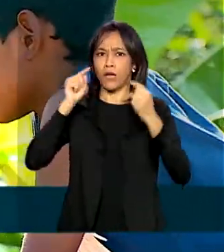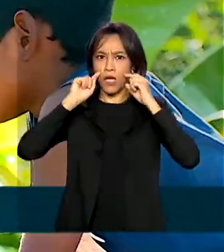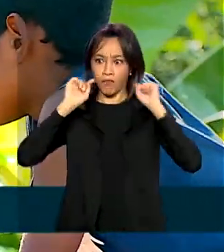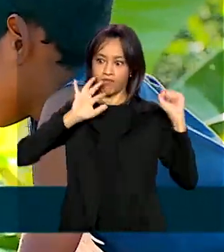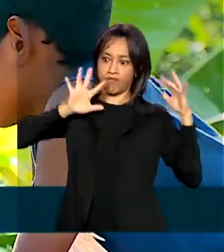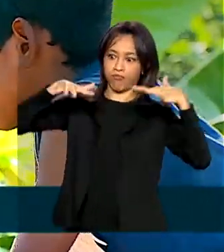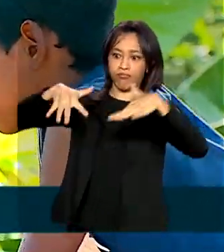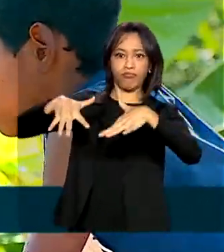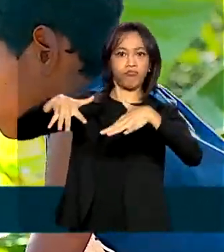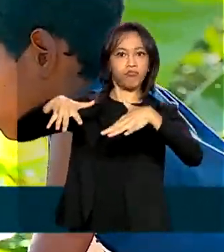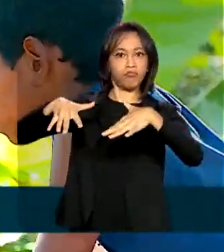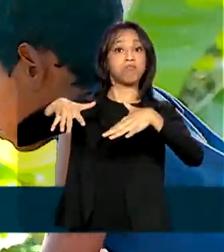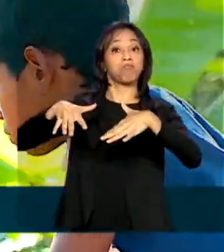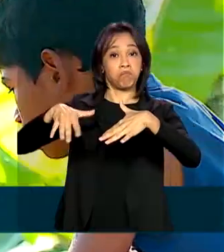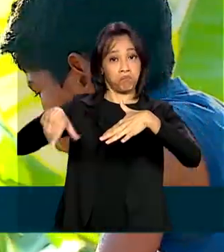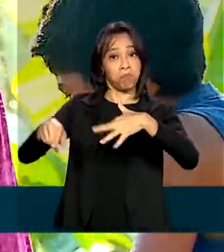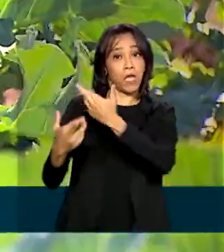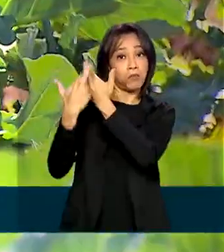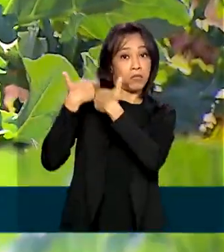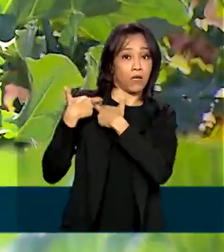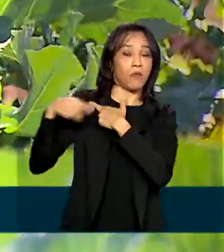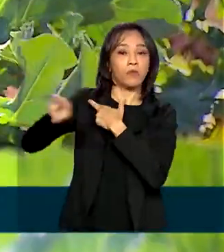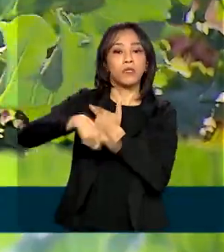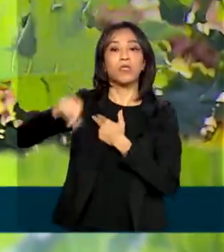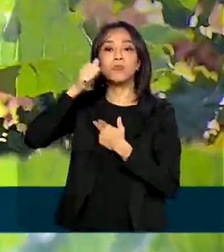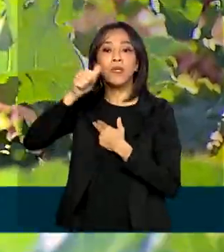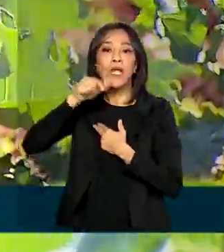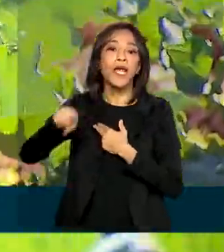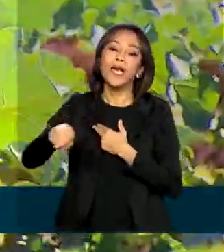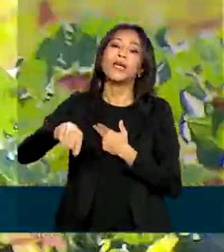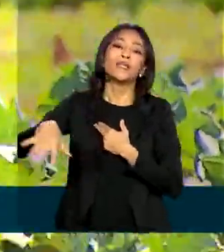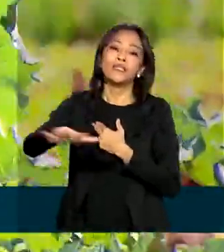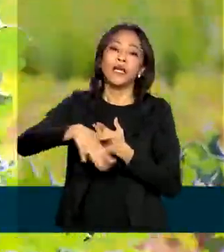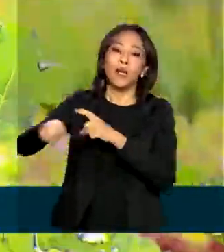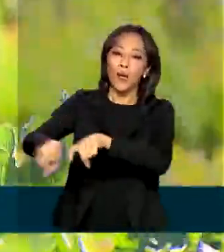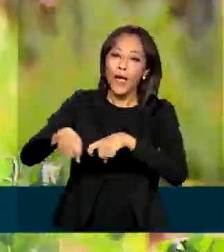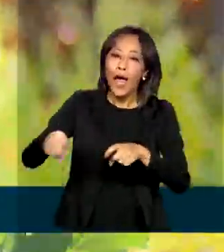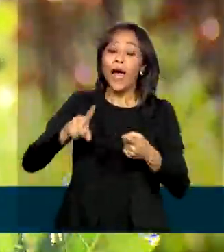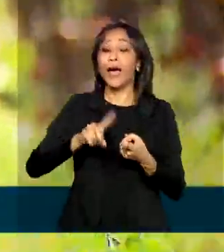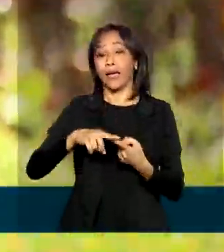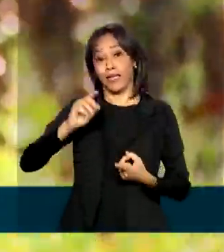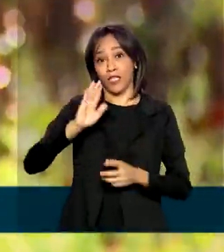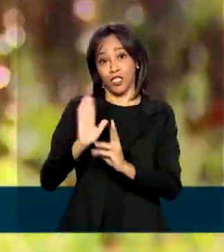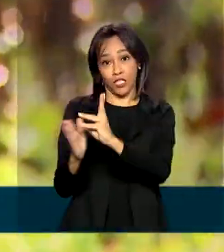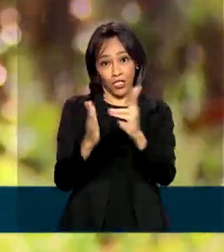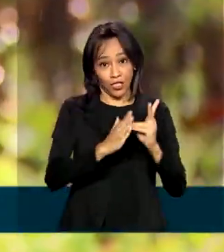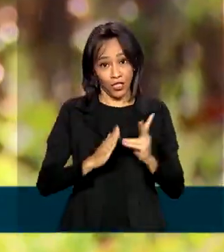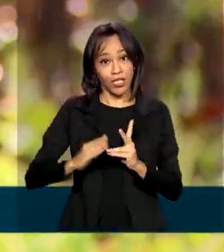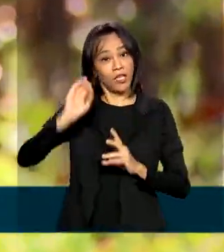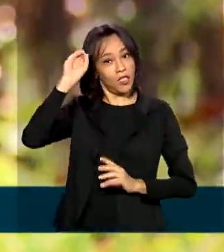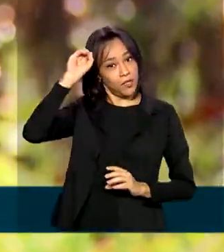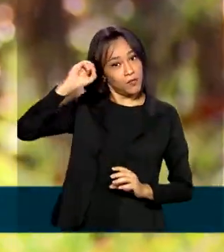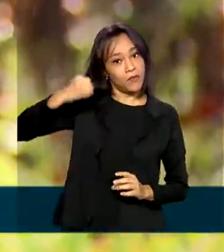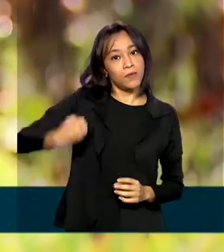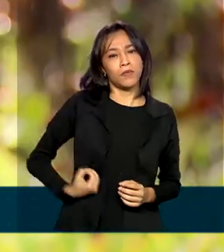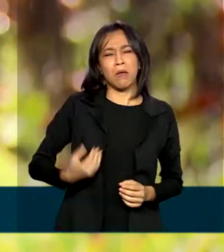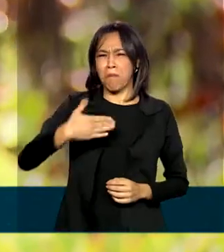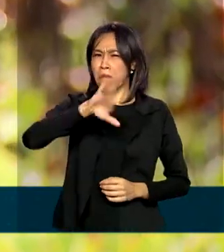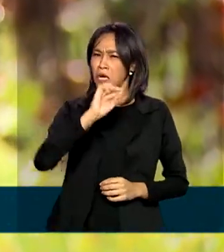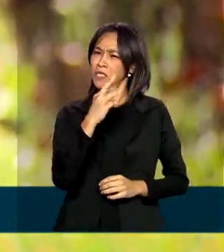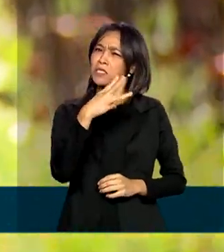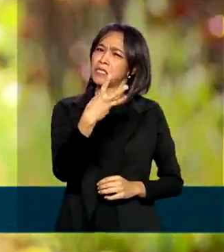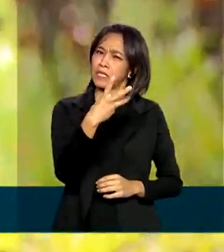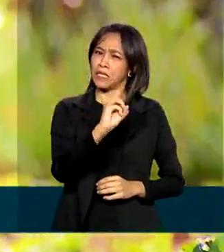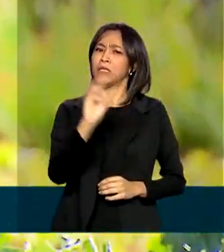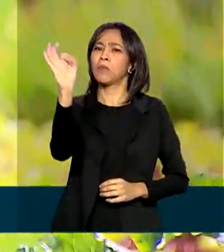papel importante das mulheres rurais, indígenas e afrodescendentes. Mais de 30% dos